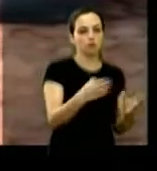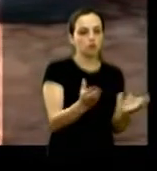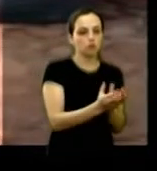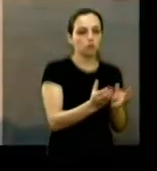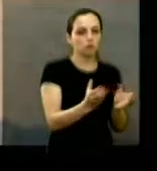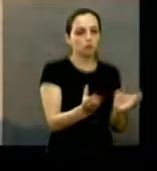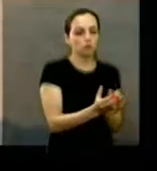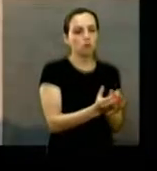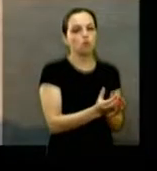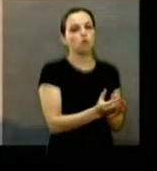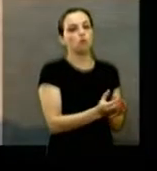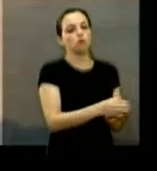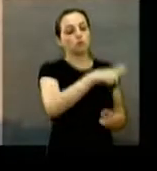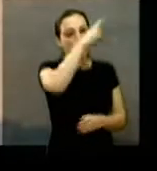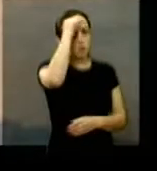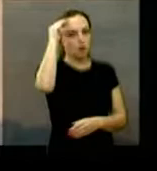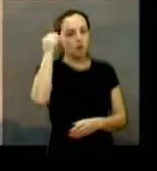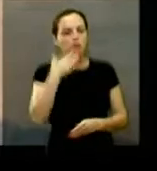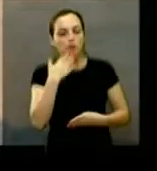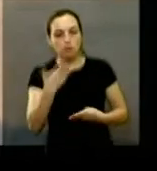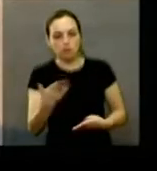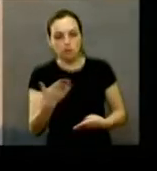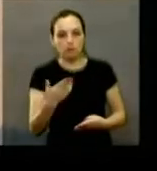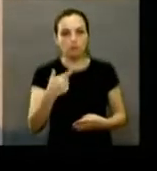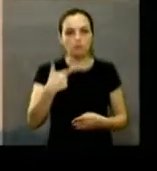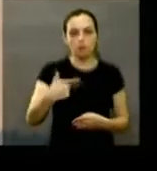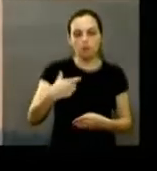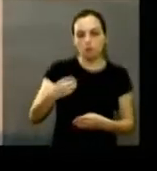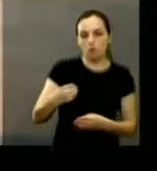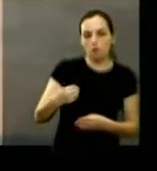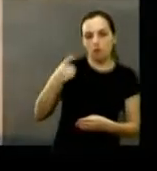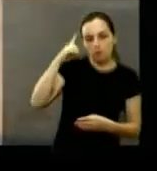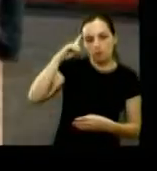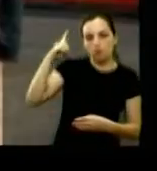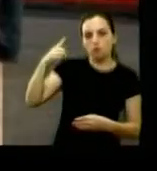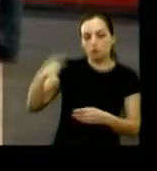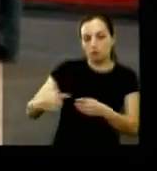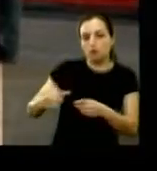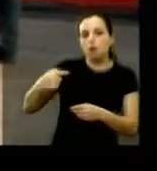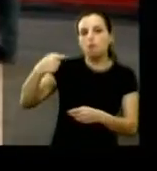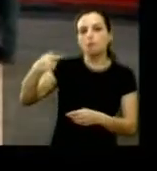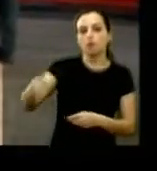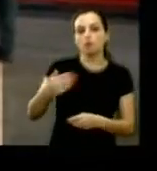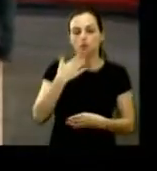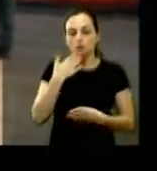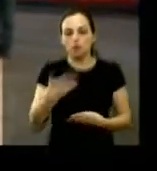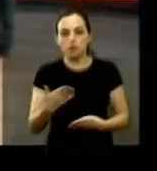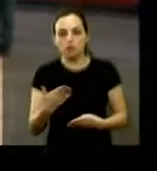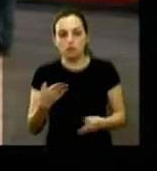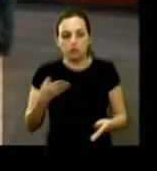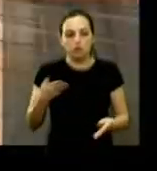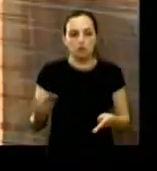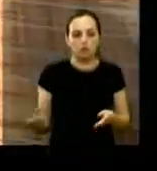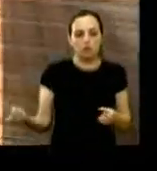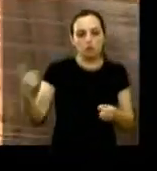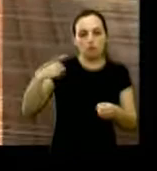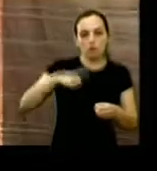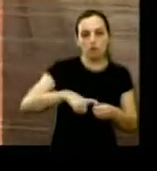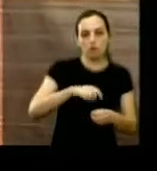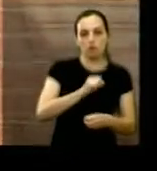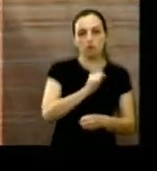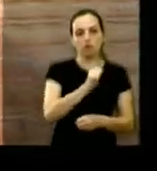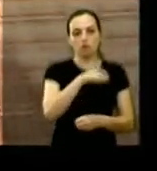providências 20 dias após a solicitação os vereadores voltaram ao SAMU para conferir as obras pois a indicação